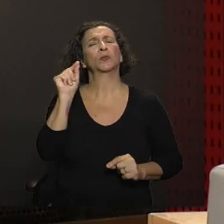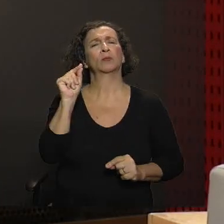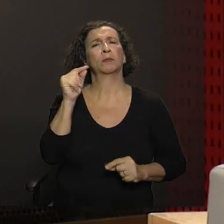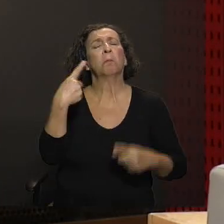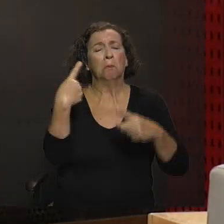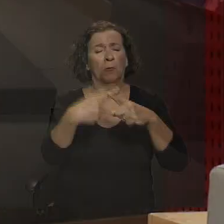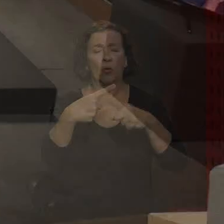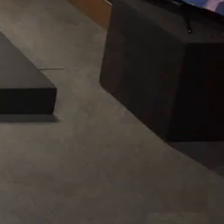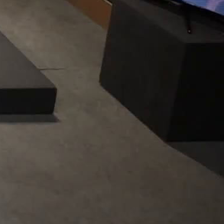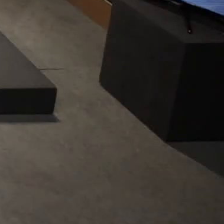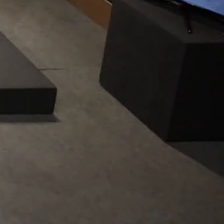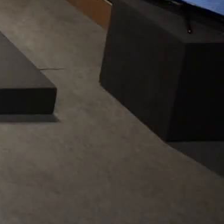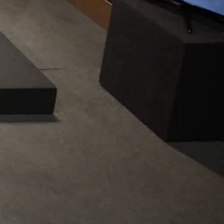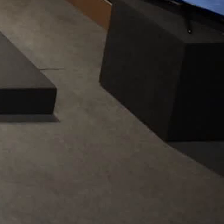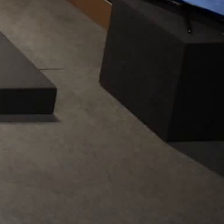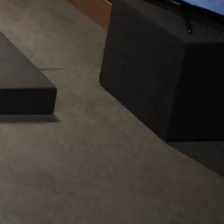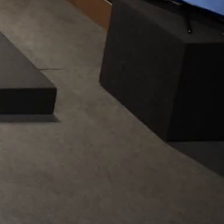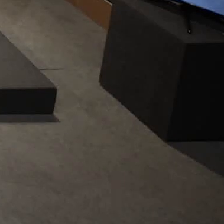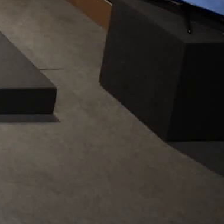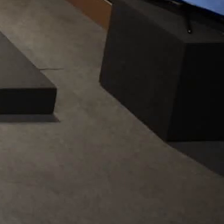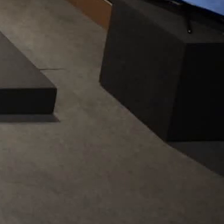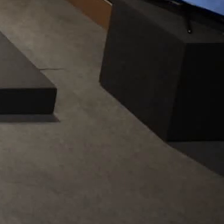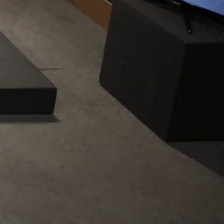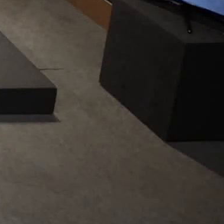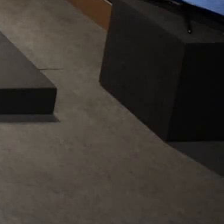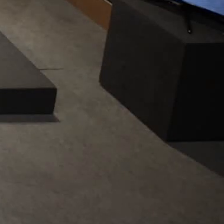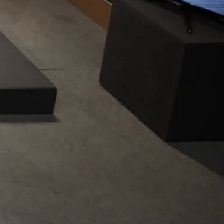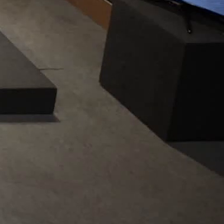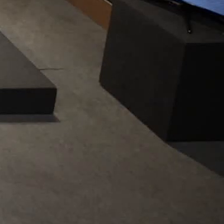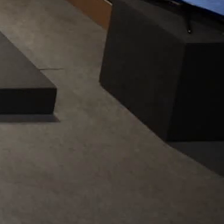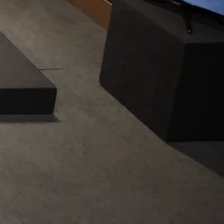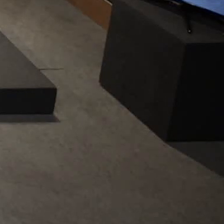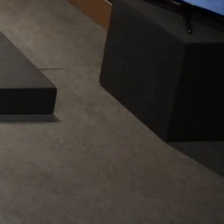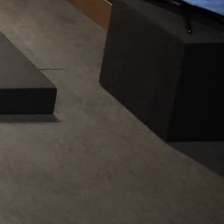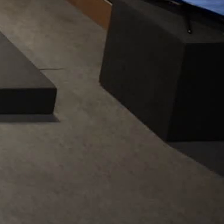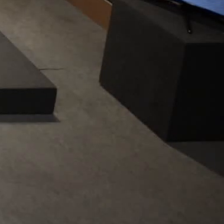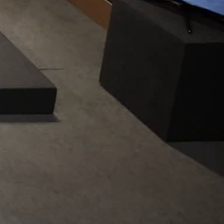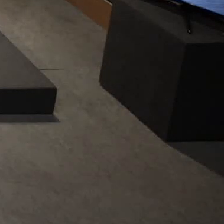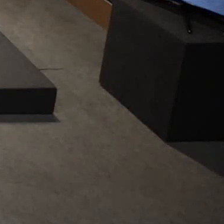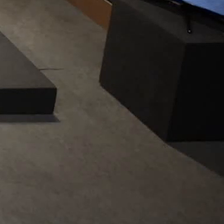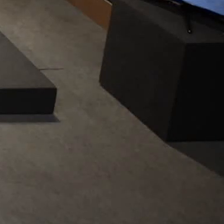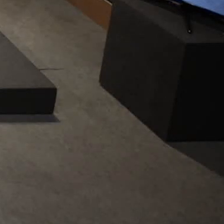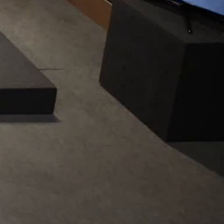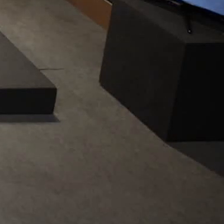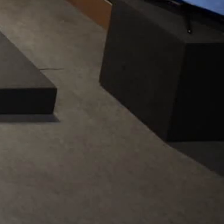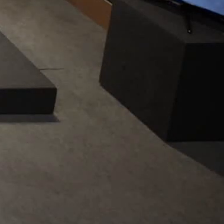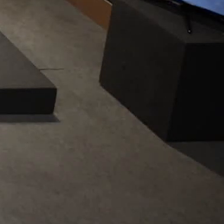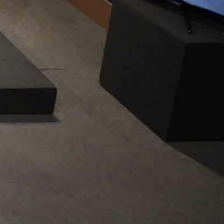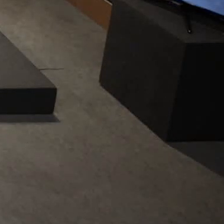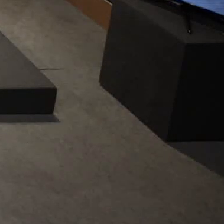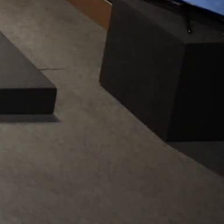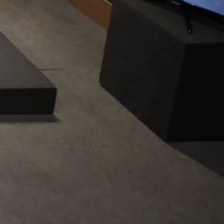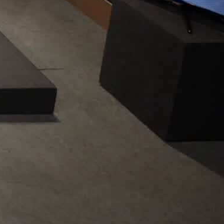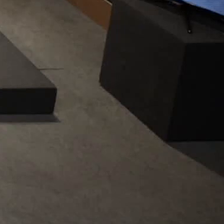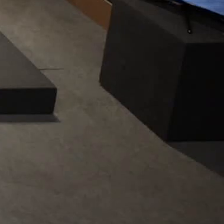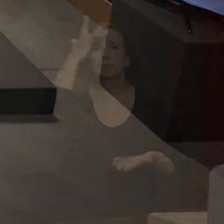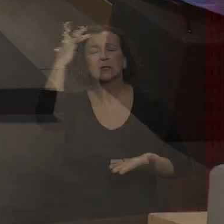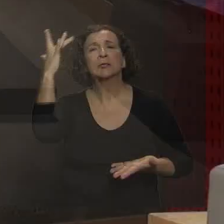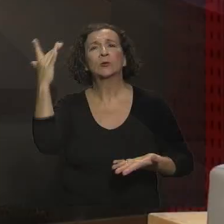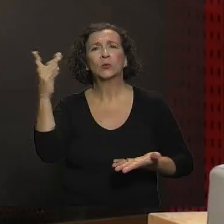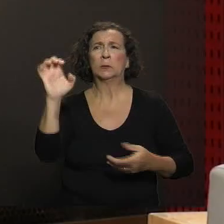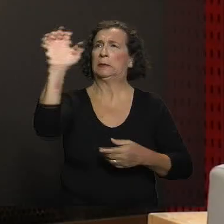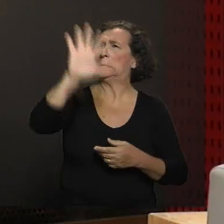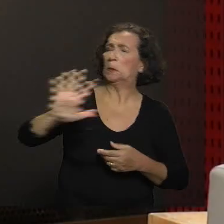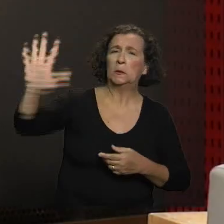que a vacinação é tão importante? O que leva milhares de pessoas, o que vem levando milhares de pessoas